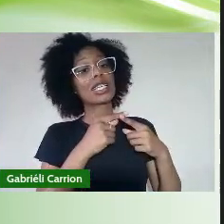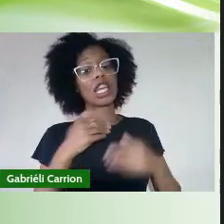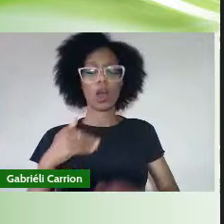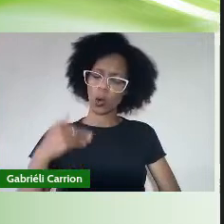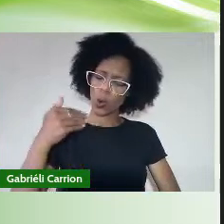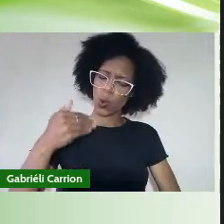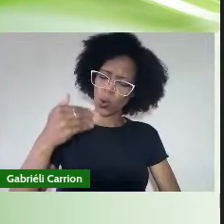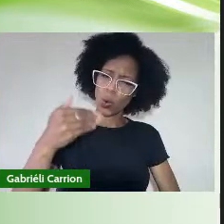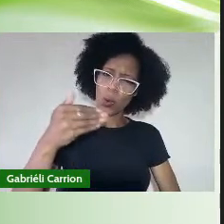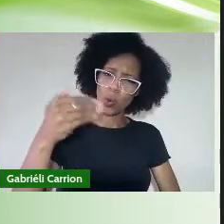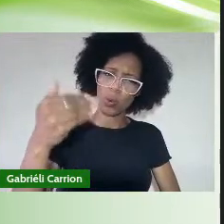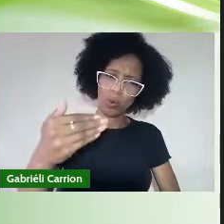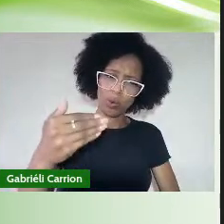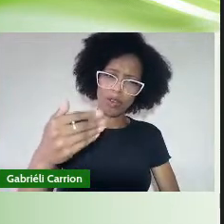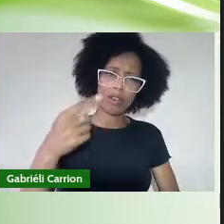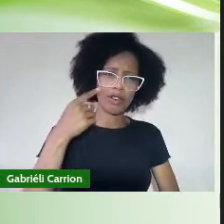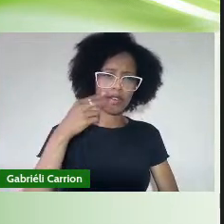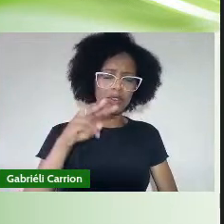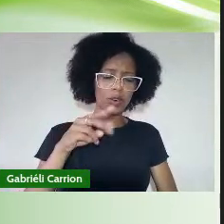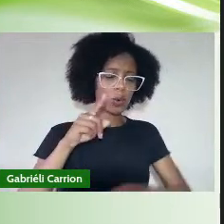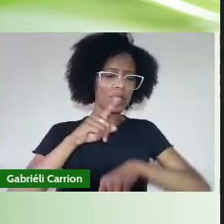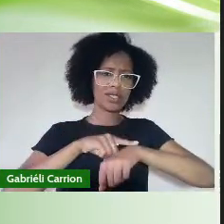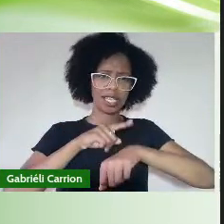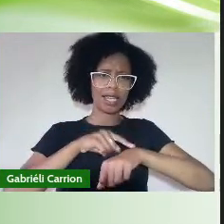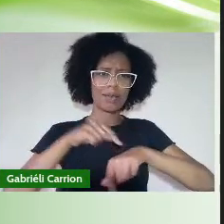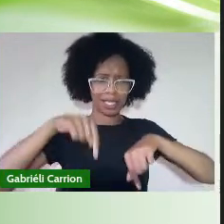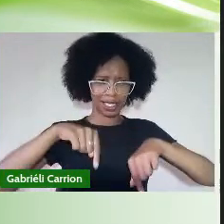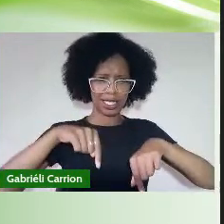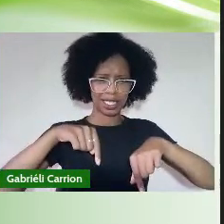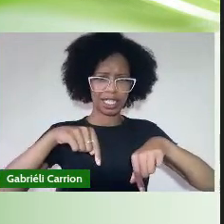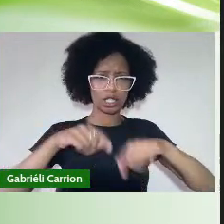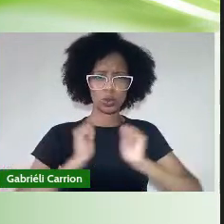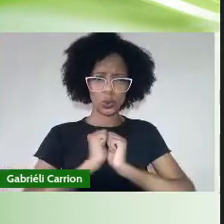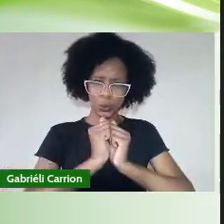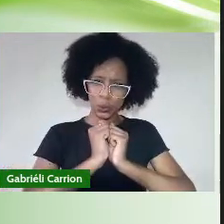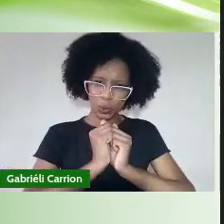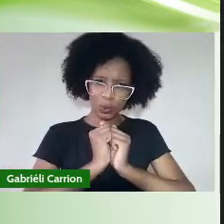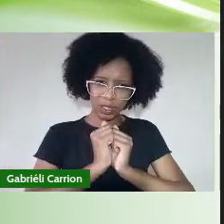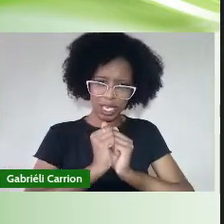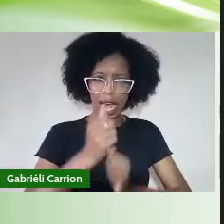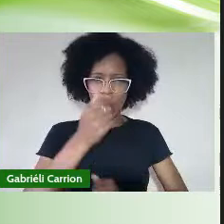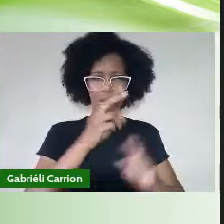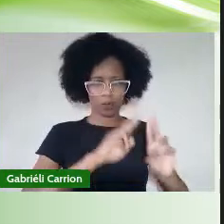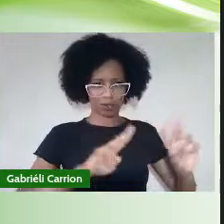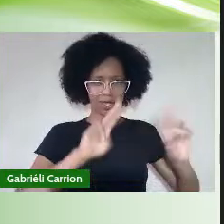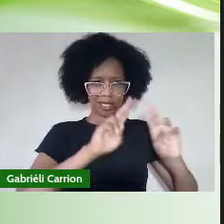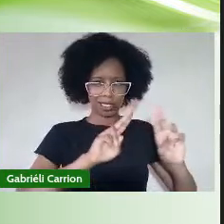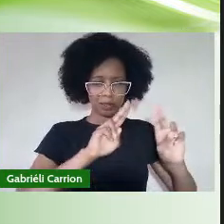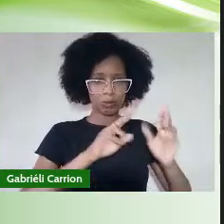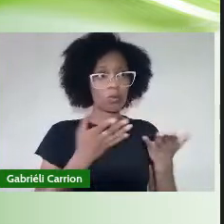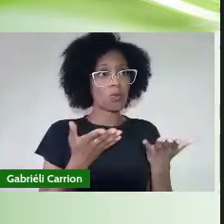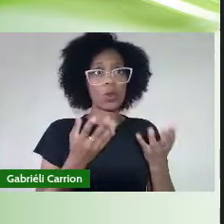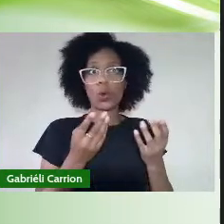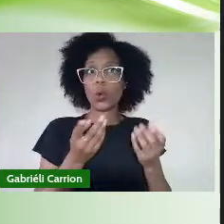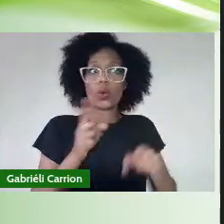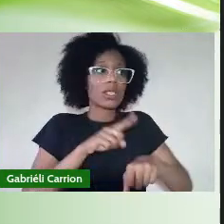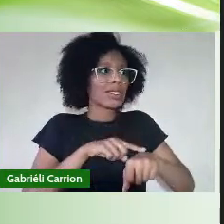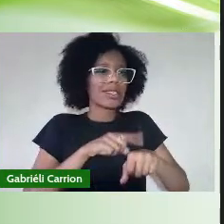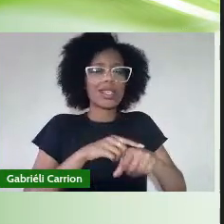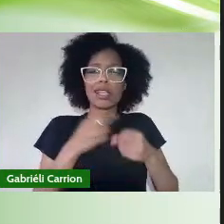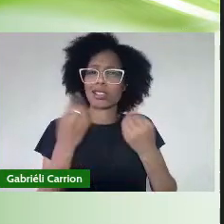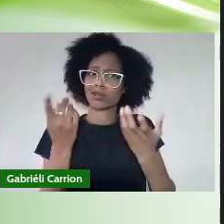O tempo que vocês estiveram conosco na universidade Foram tempos de dificuldade